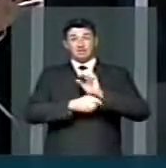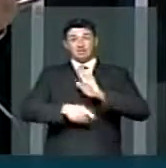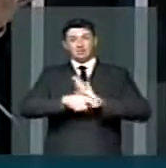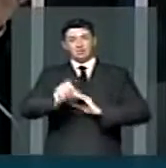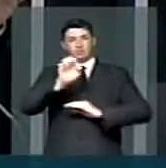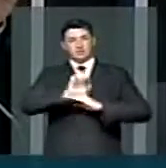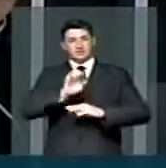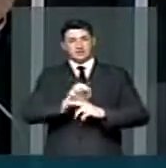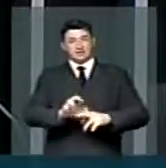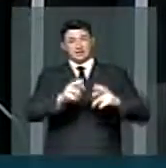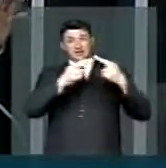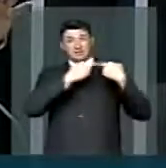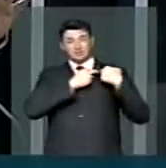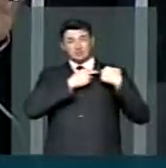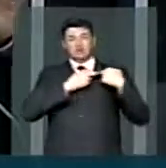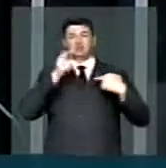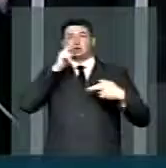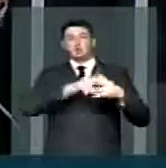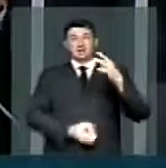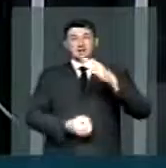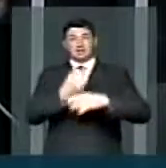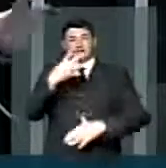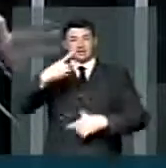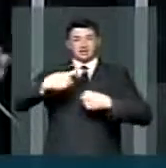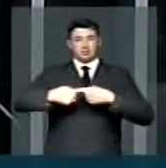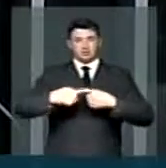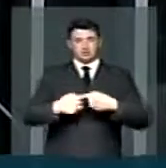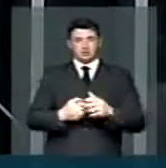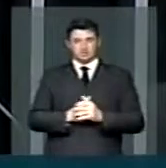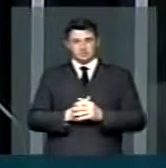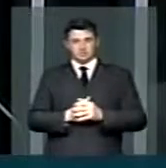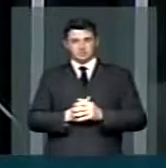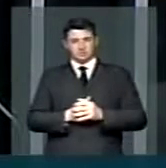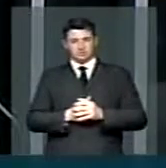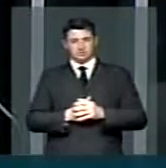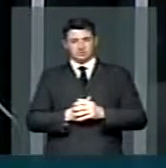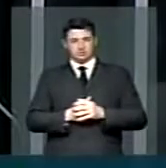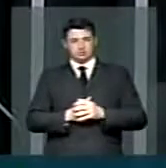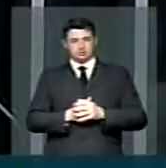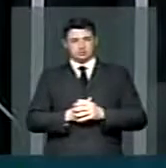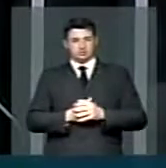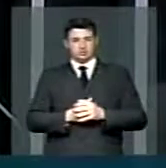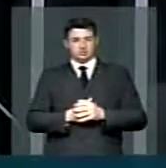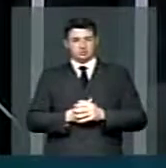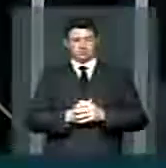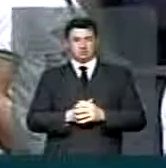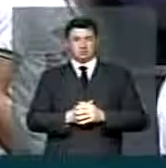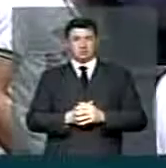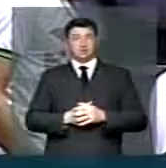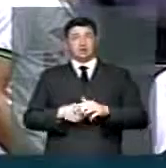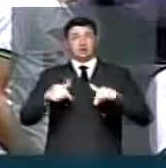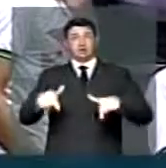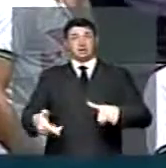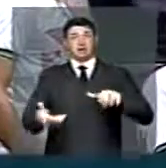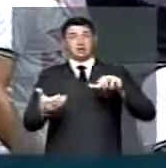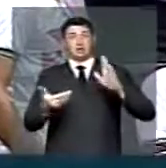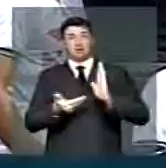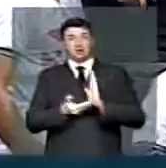estados poderem criar os municípios. A Câmara Federal,